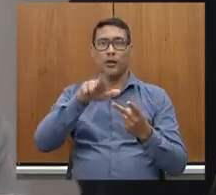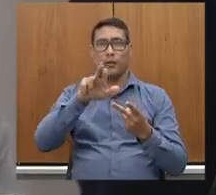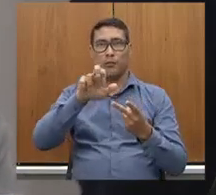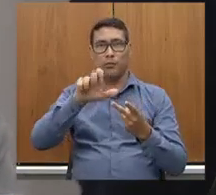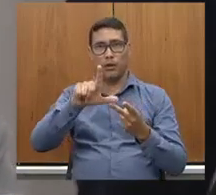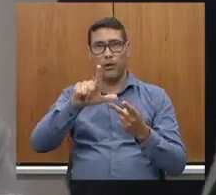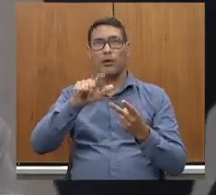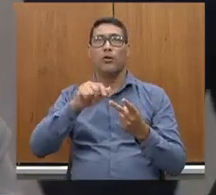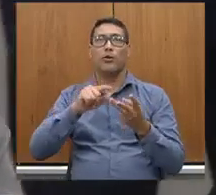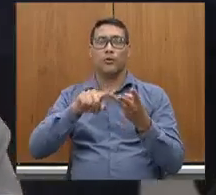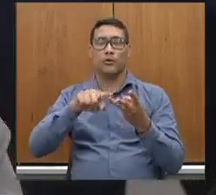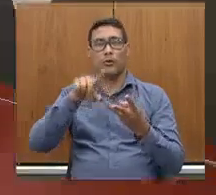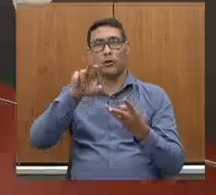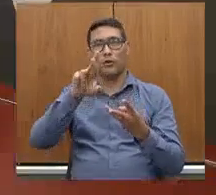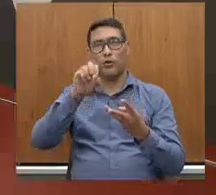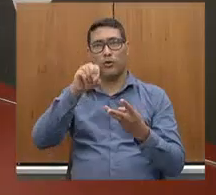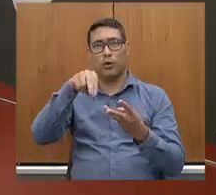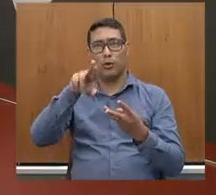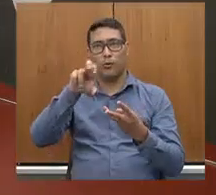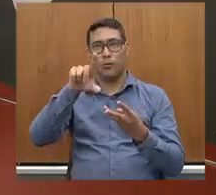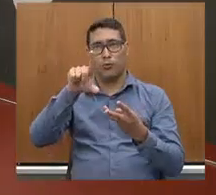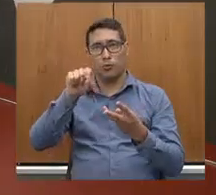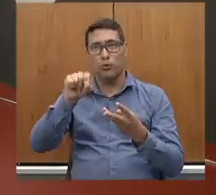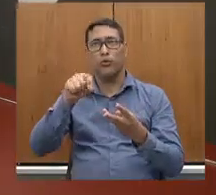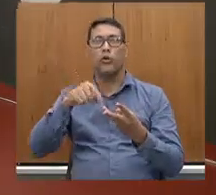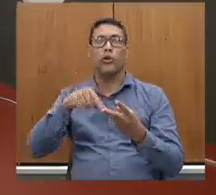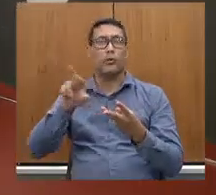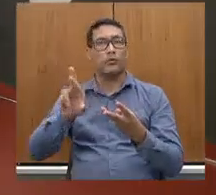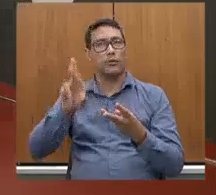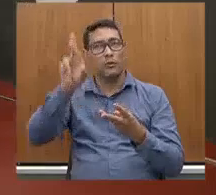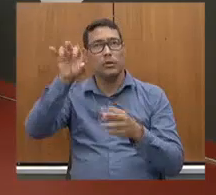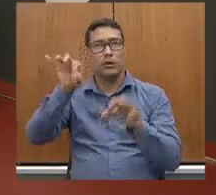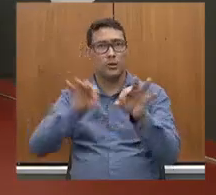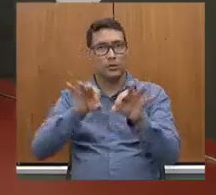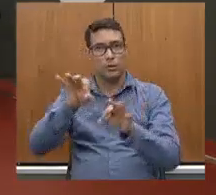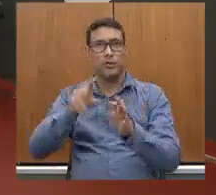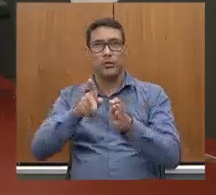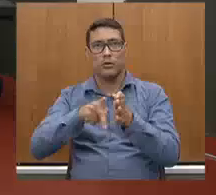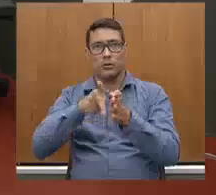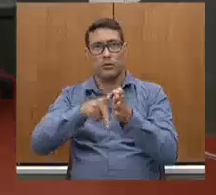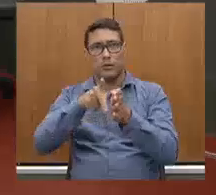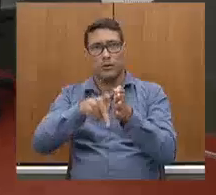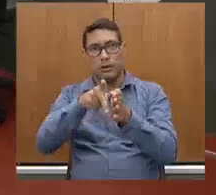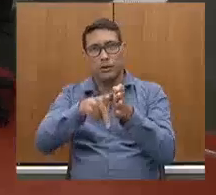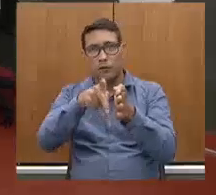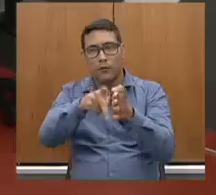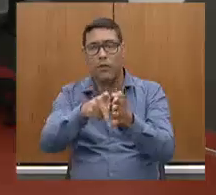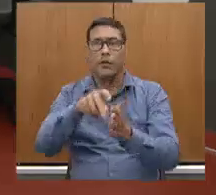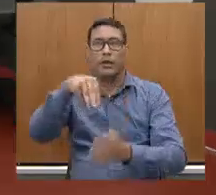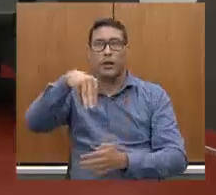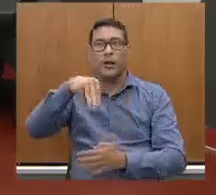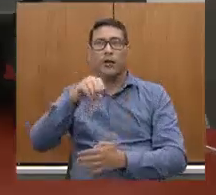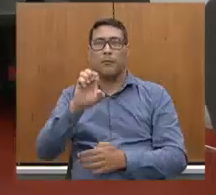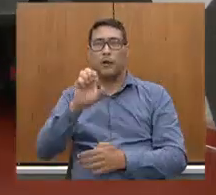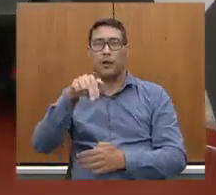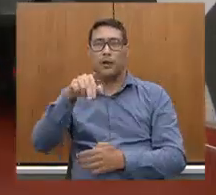meu assessor. Romulo Duarte, também, os meus especialistas em ferrovia, Menotti, meus